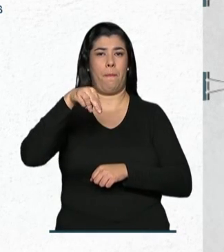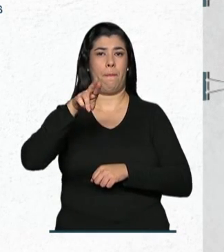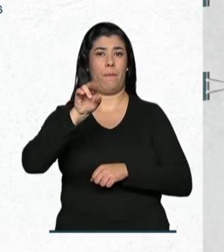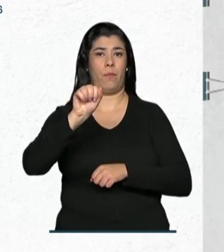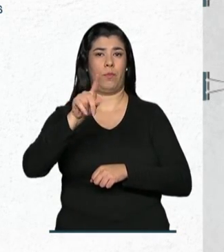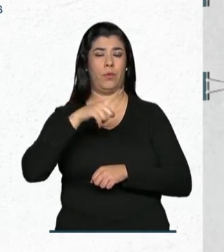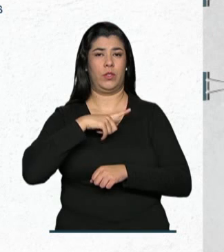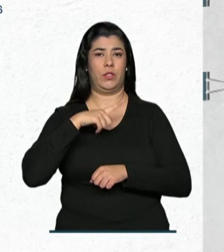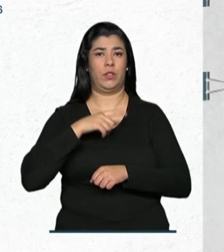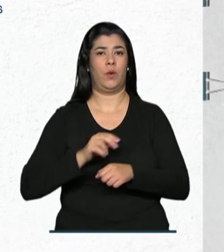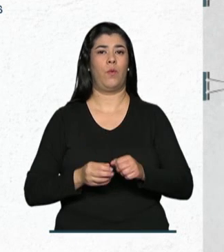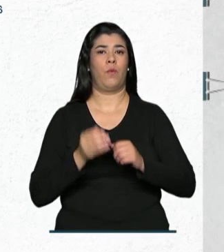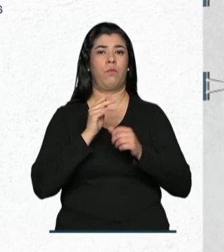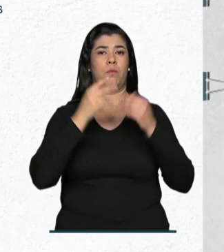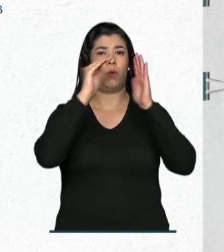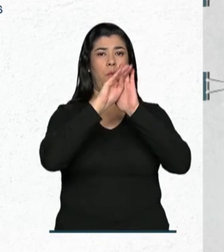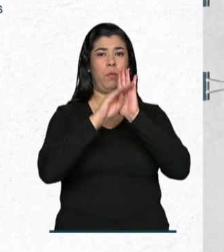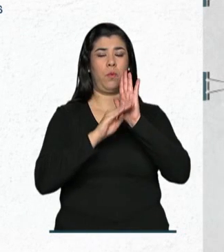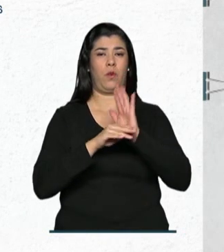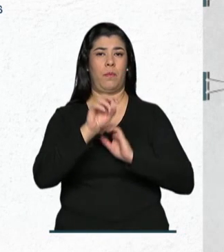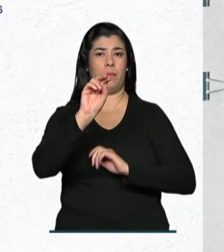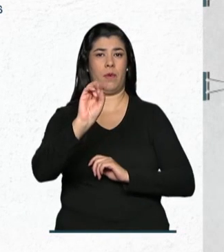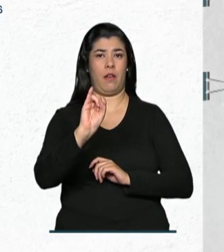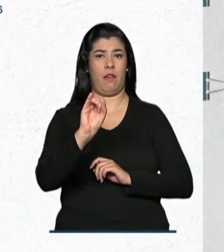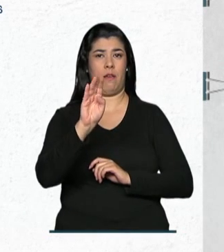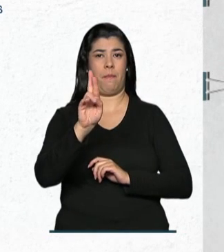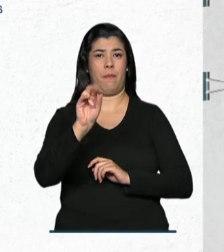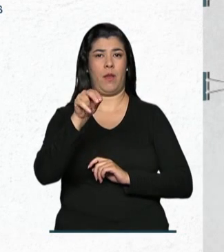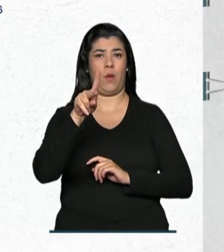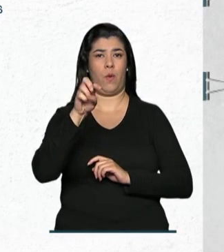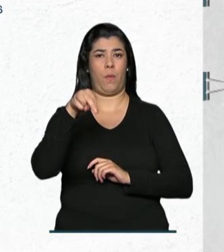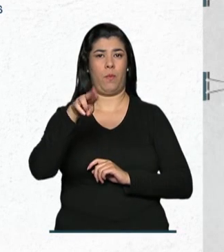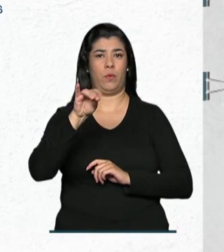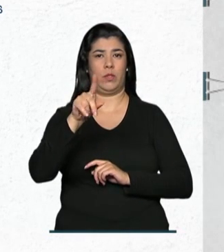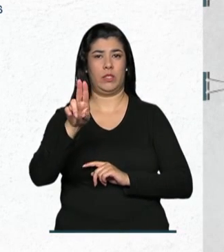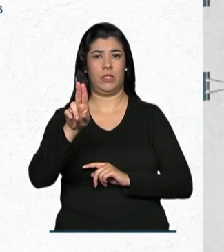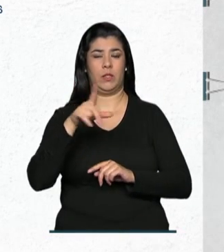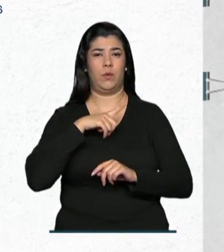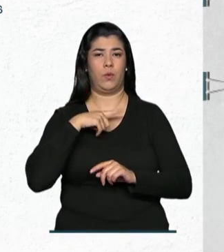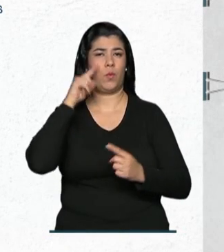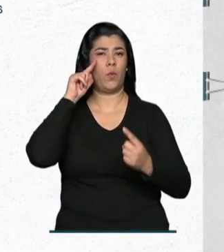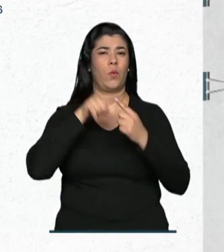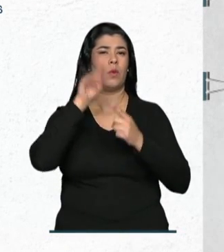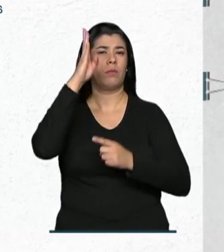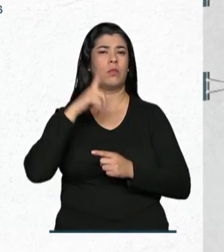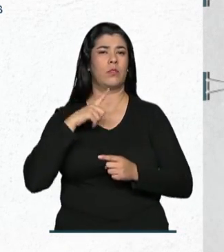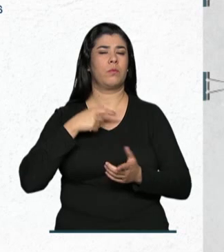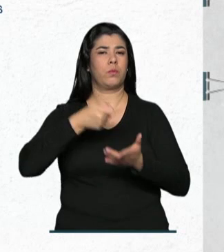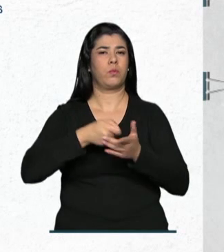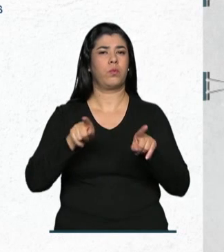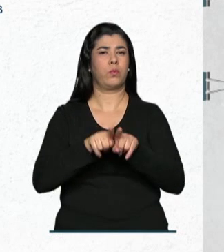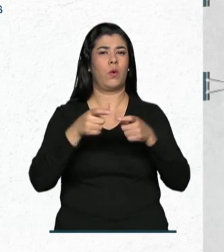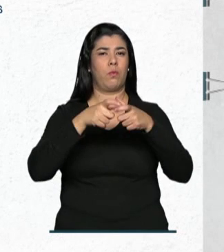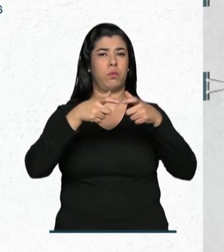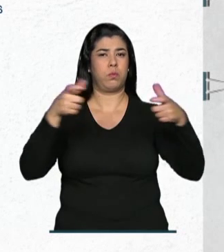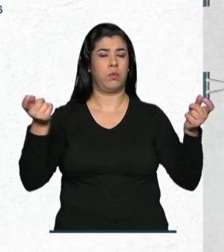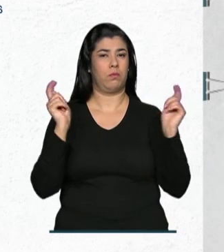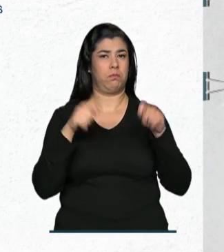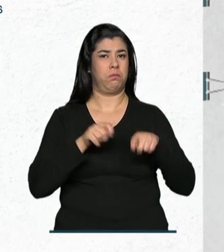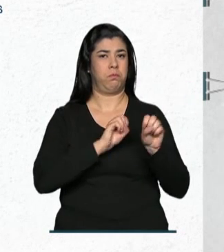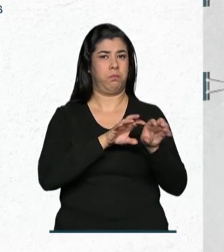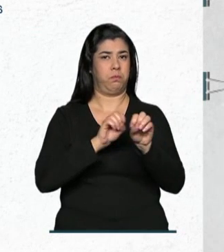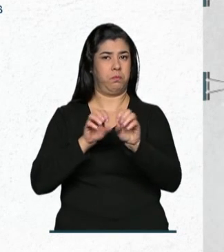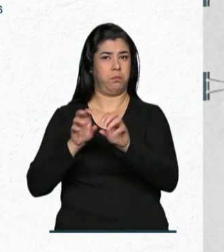programa Ibermuseus, presidido atualmente pelo Brasil. O objetivo do prêmio é reafirmar e ampliar a capacidade